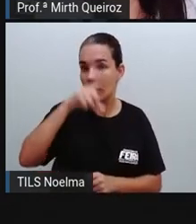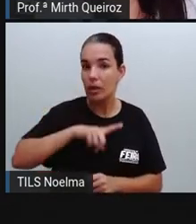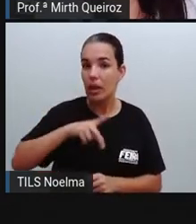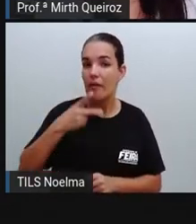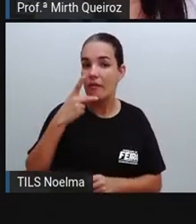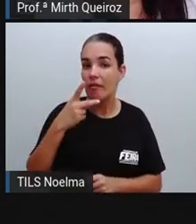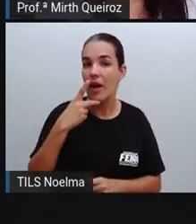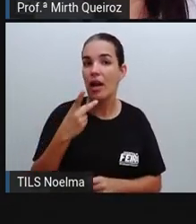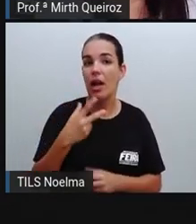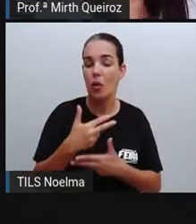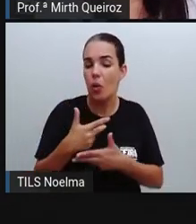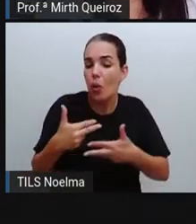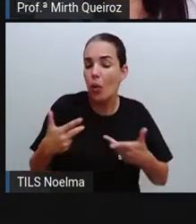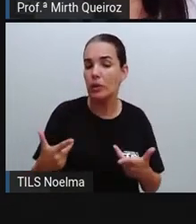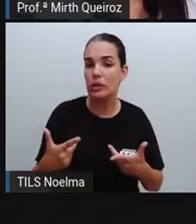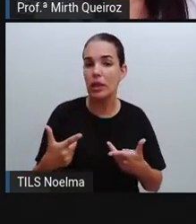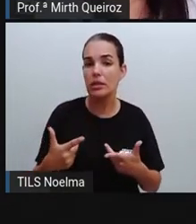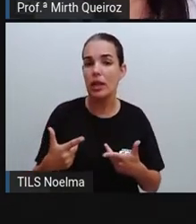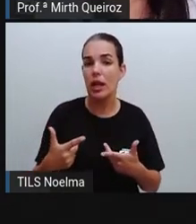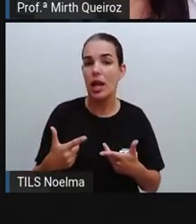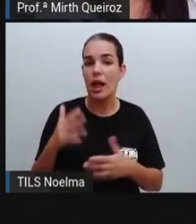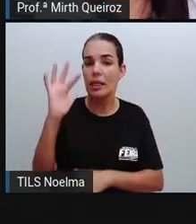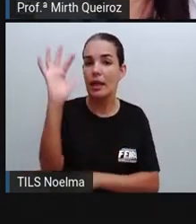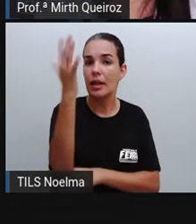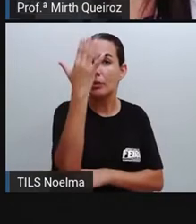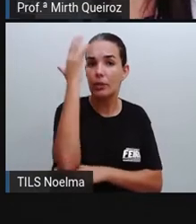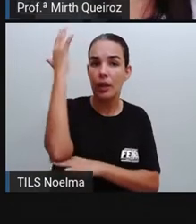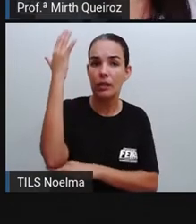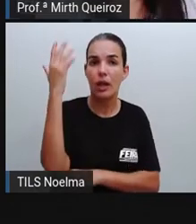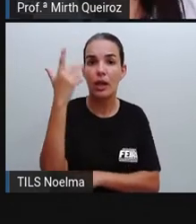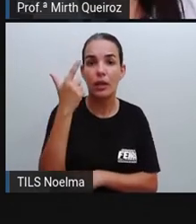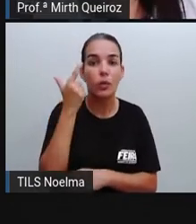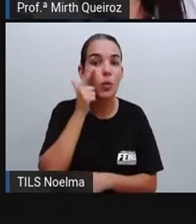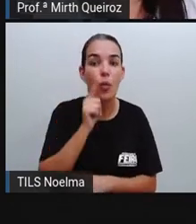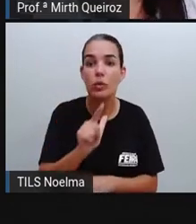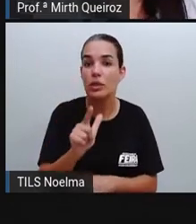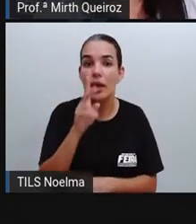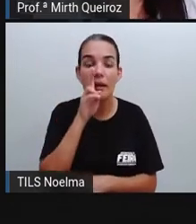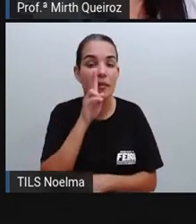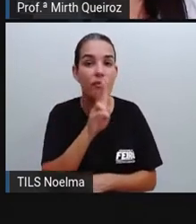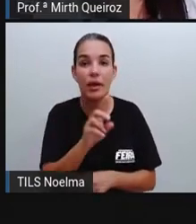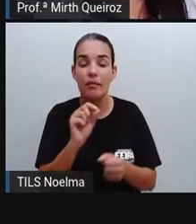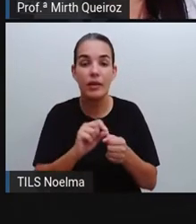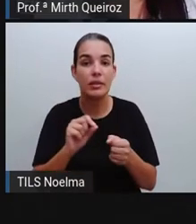sobrenaturais, irreais e até mesmo irracionais.